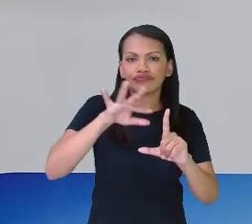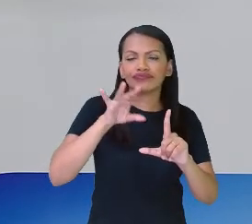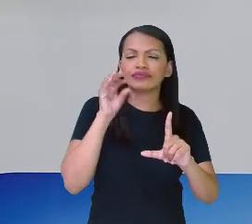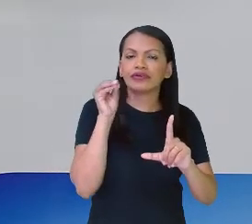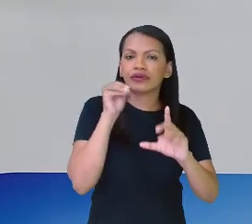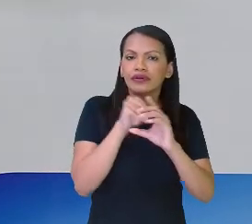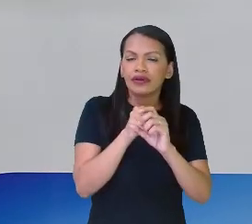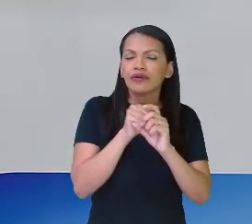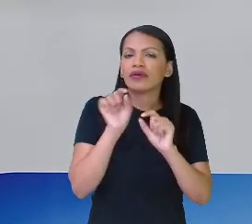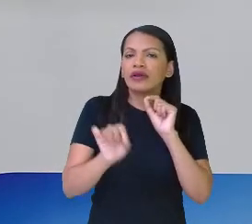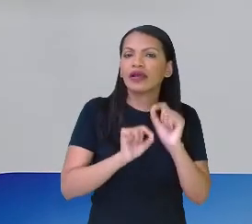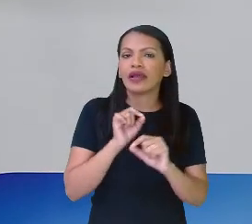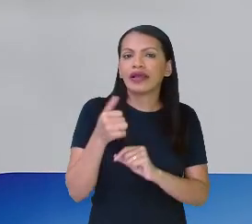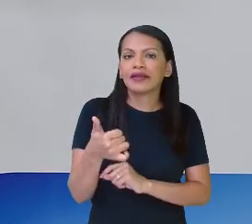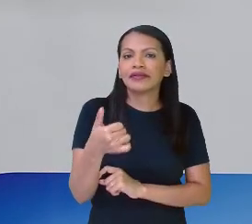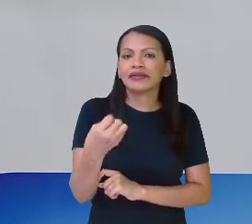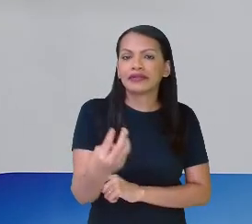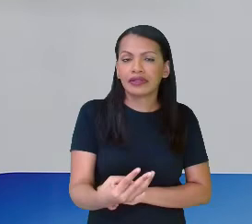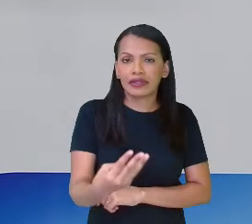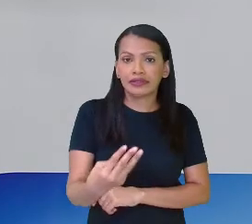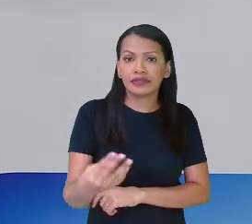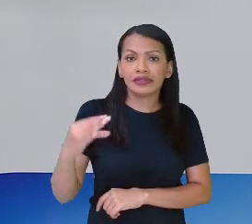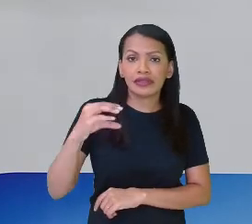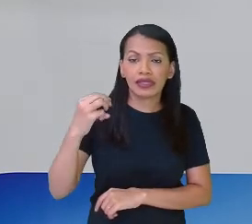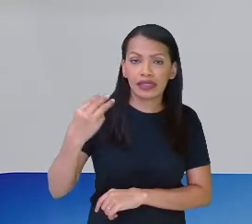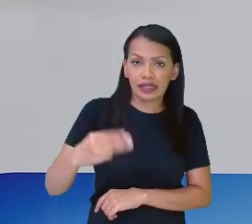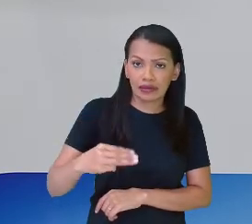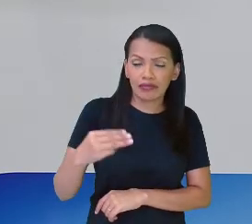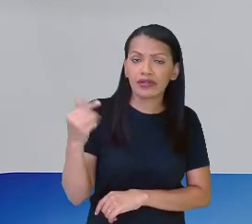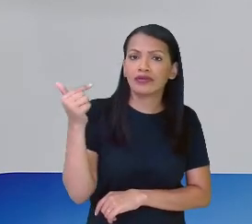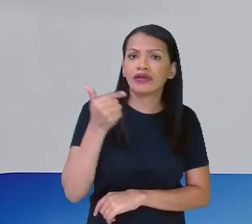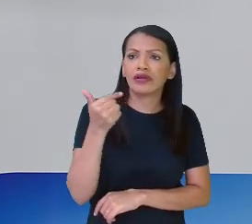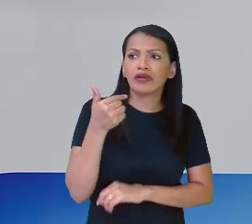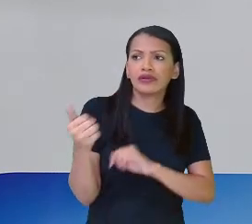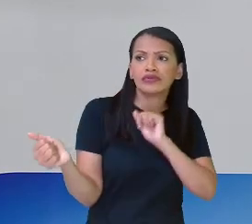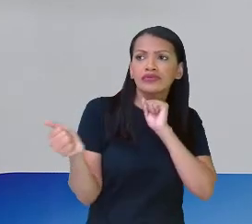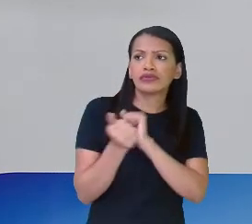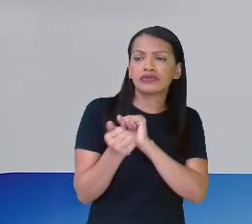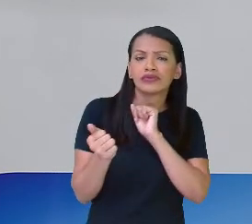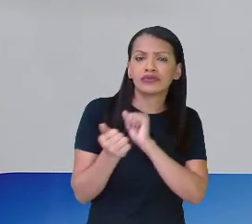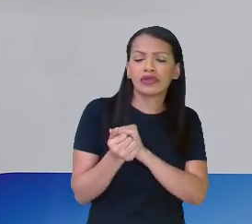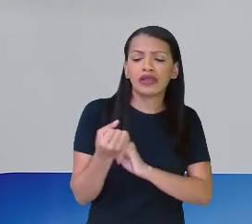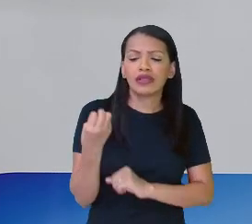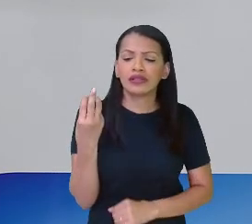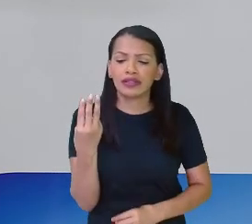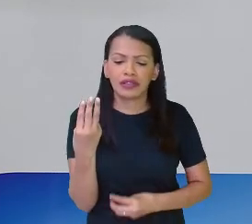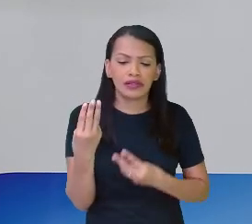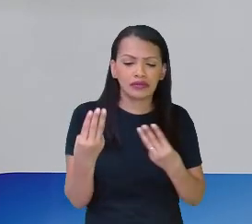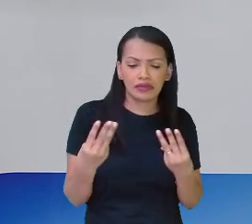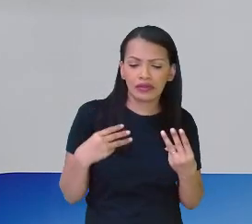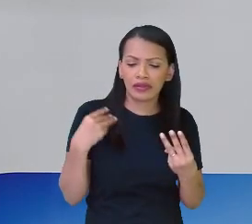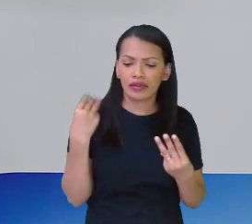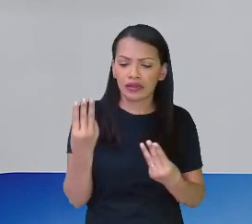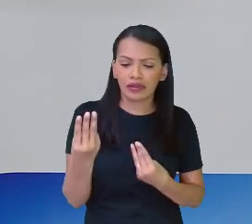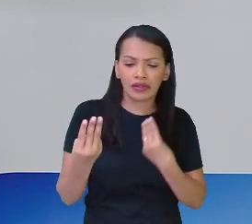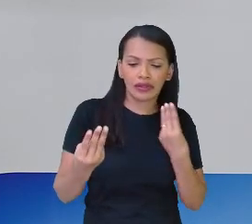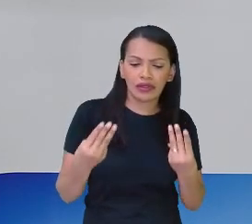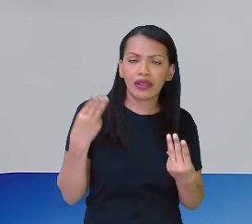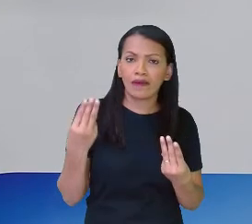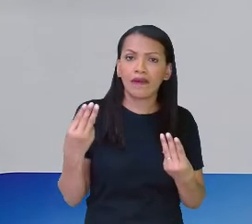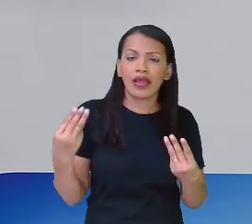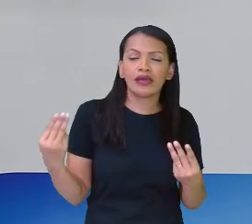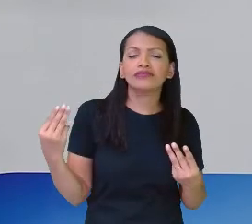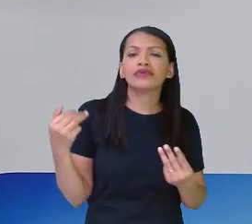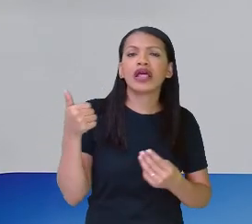é? Treze centímetros quadrados. porque eu juntei, ó, três, seis, nove, doze e meio